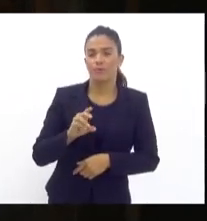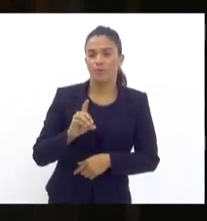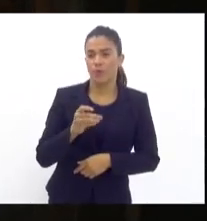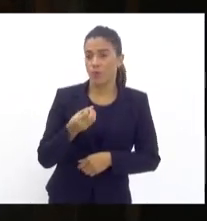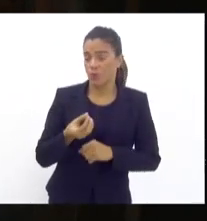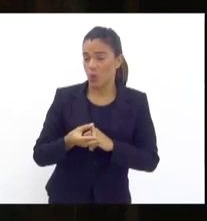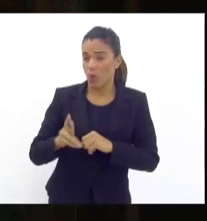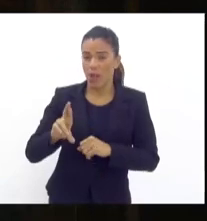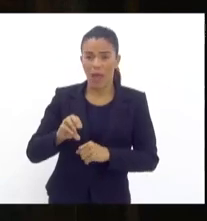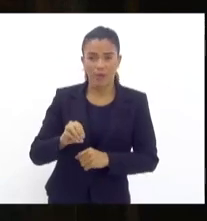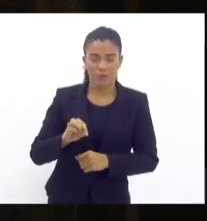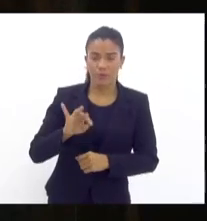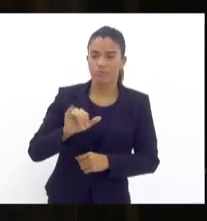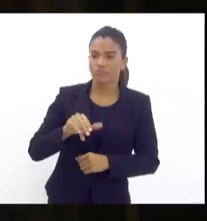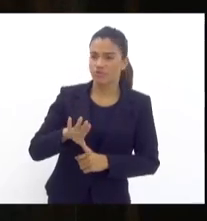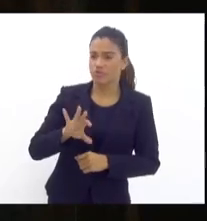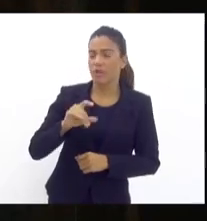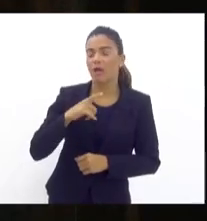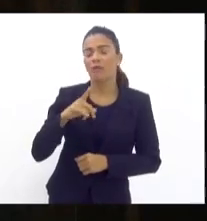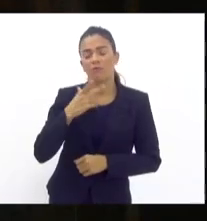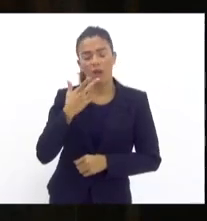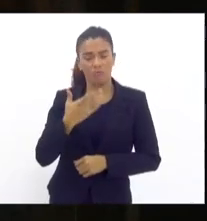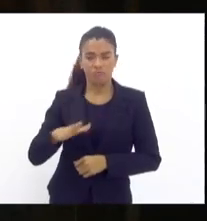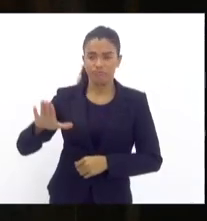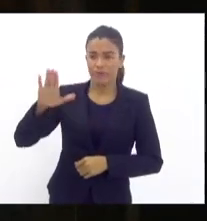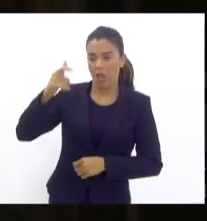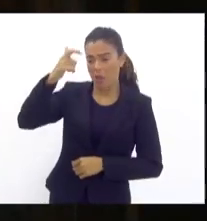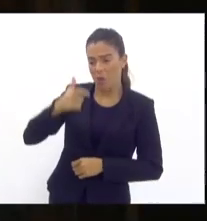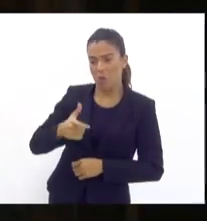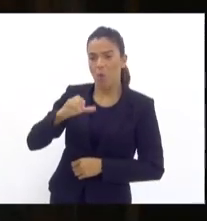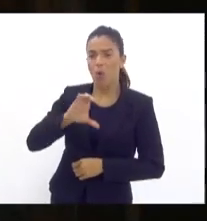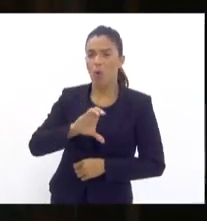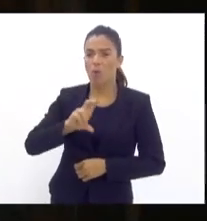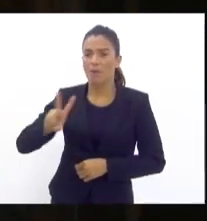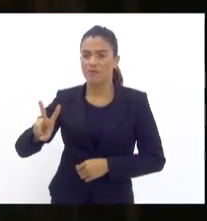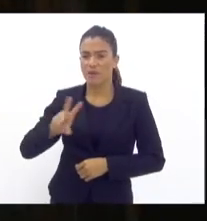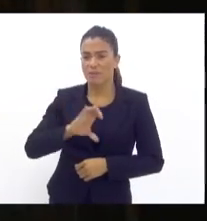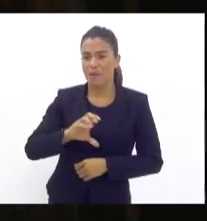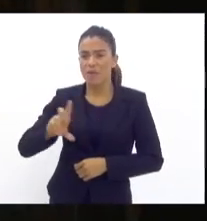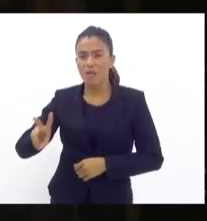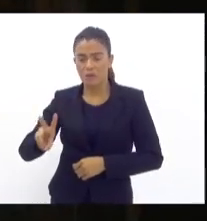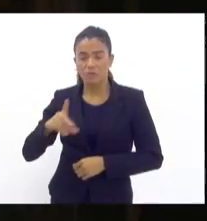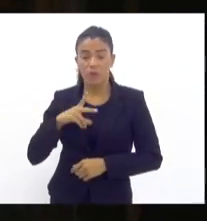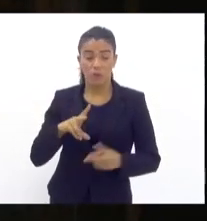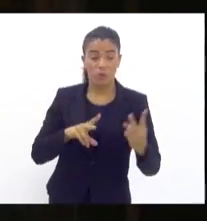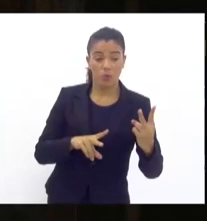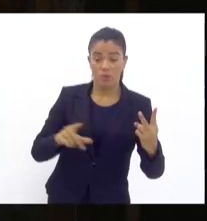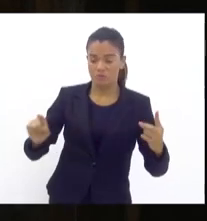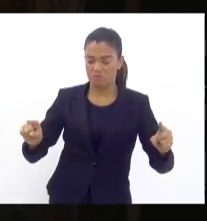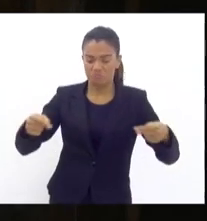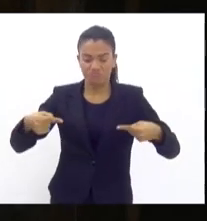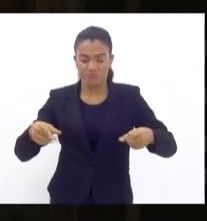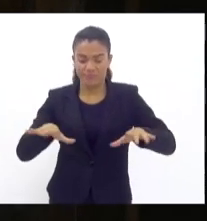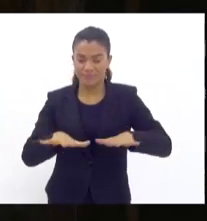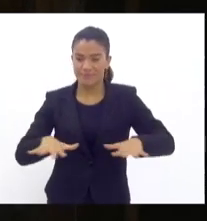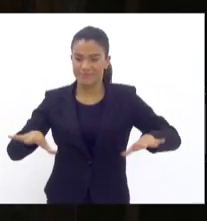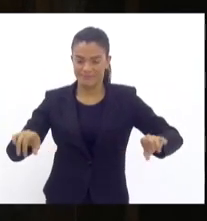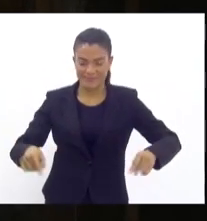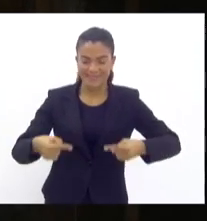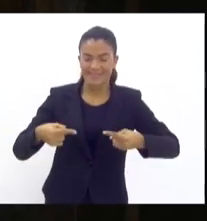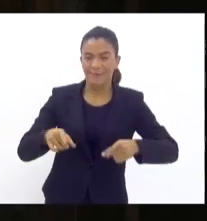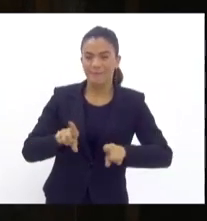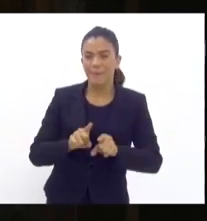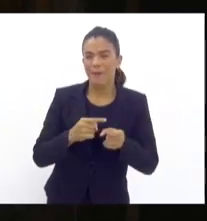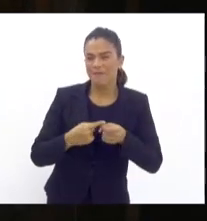dominadas pela facção que se auto-intitula Comando Vermelho. Ou seja, você tem duas grandes facções nessa circunscrição. E também os